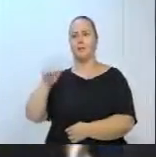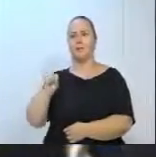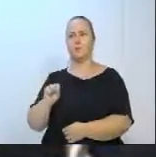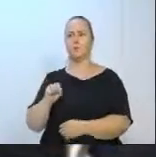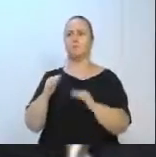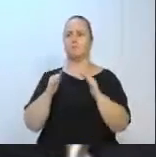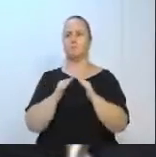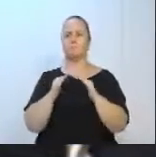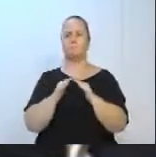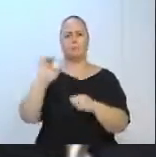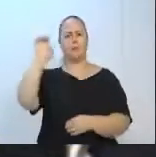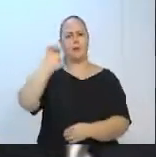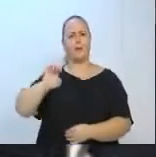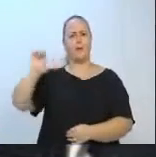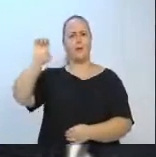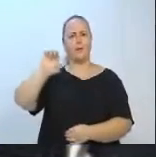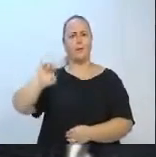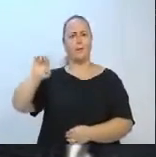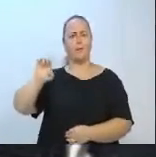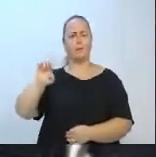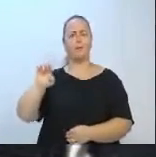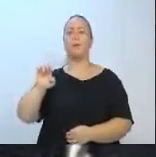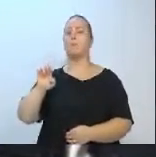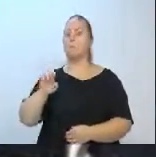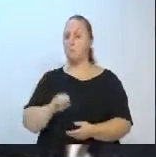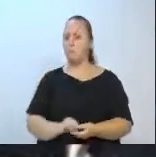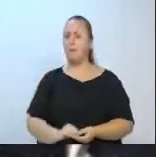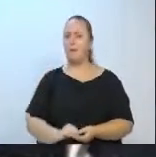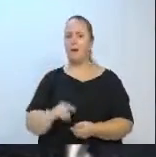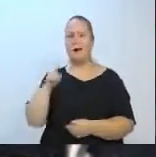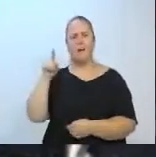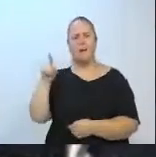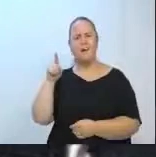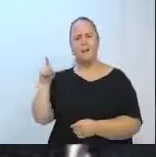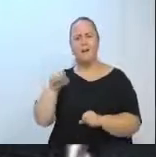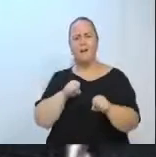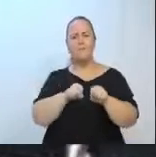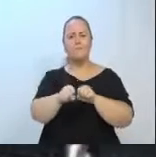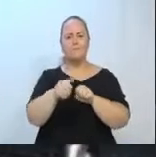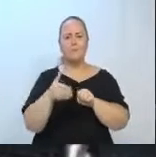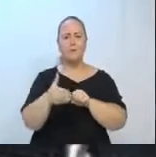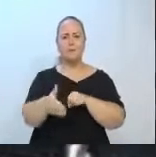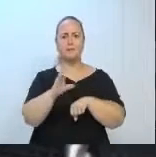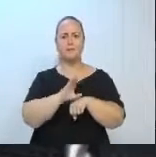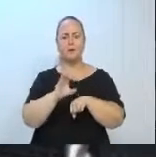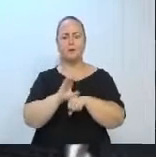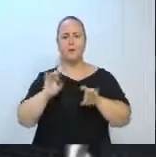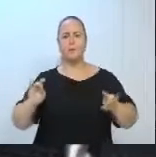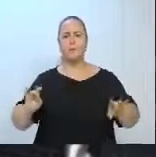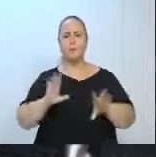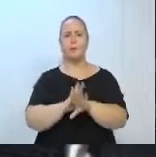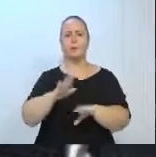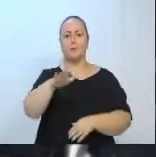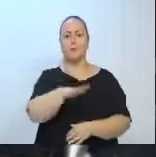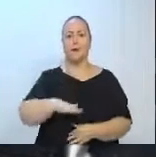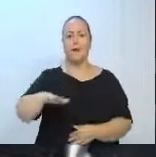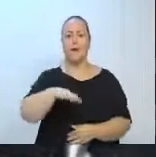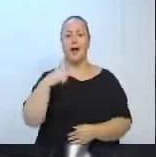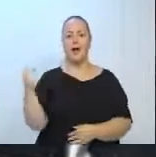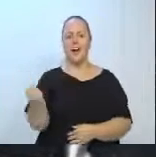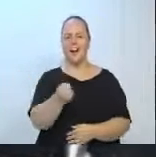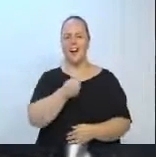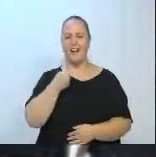lá, fez vários cursos, se formou em mixologista. Não errei, pensei que ia errar. E sommelier.